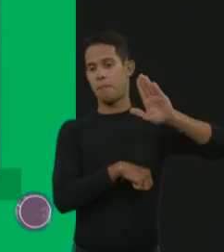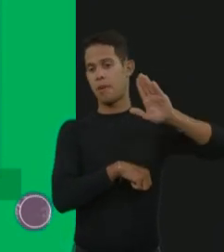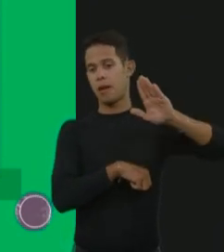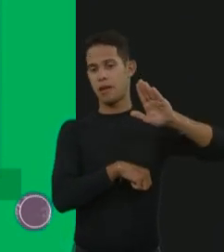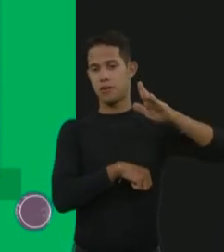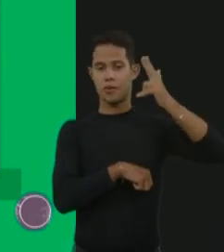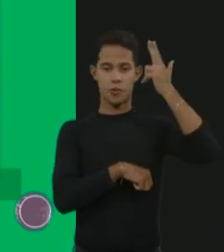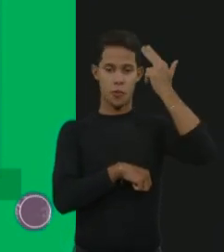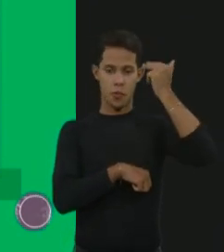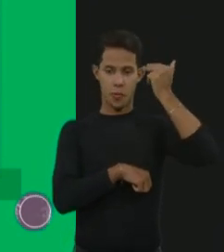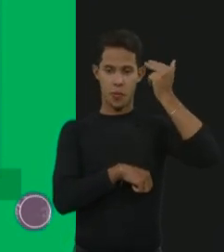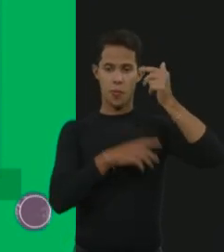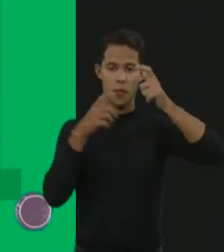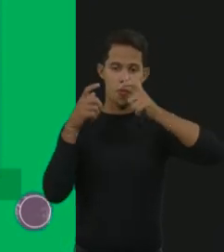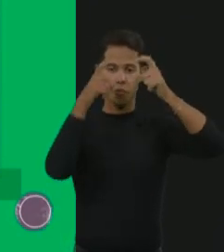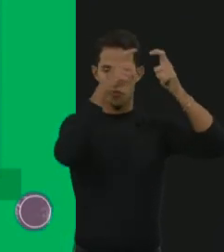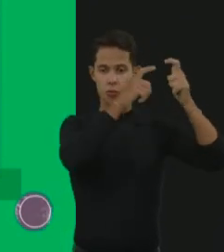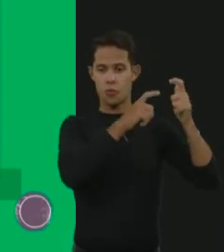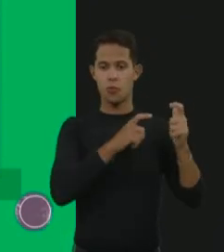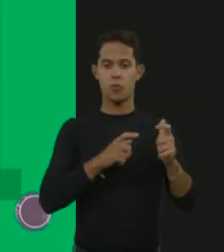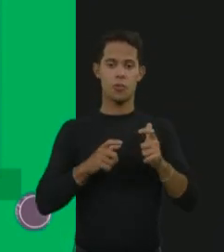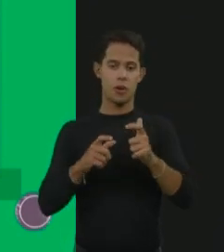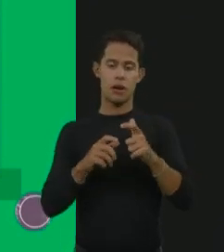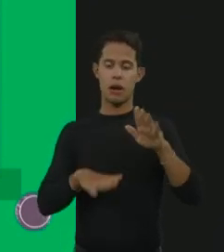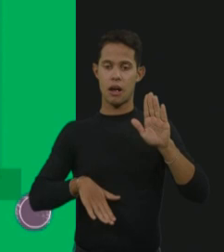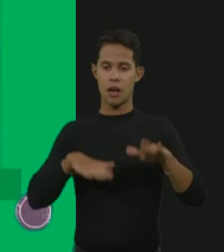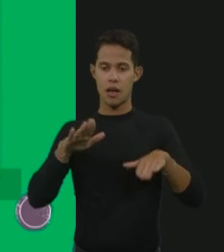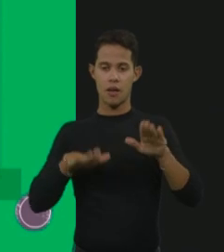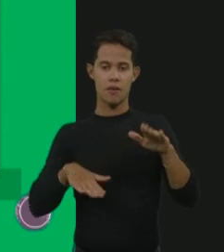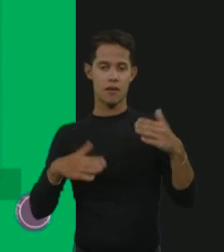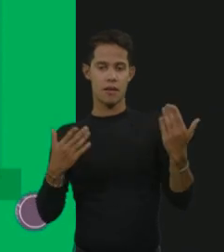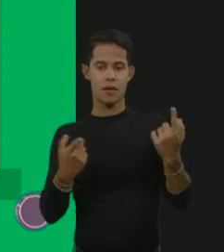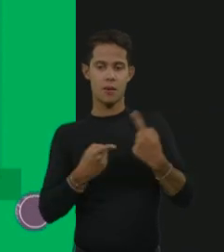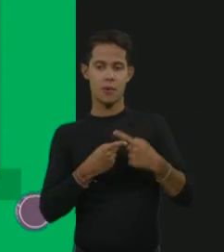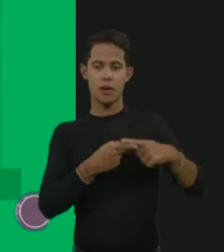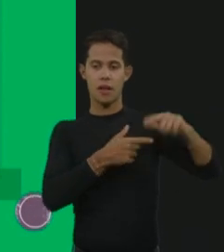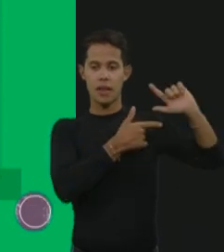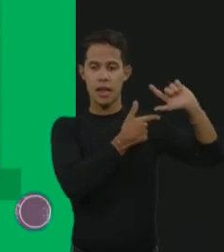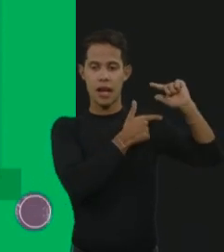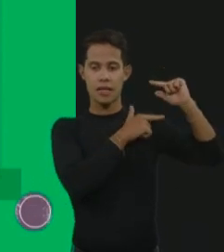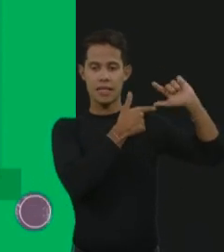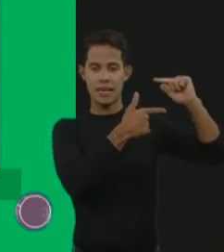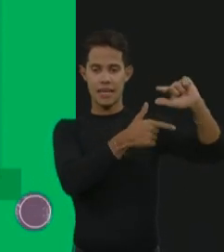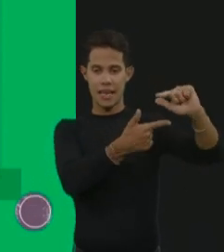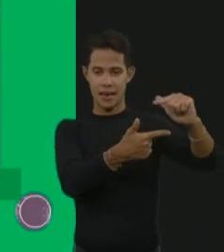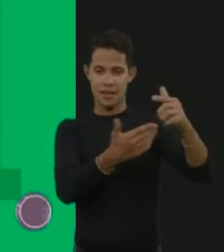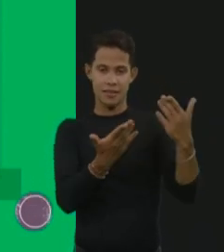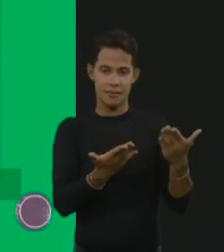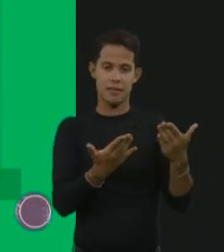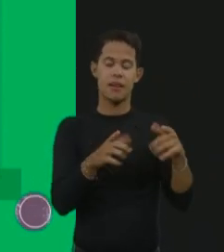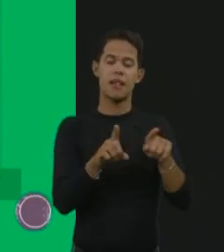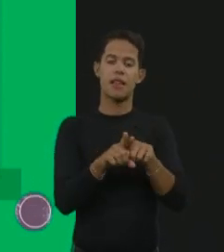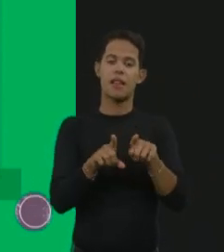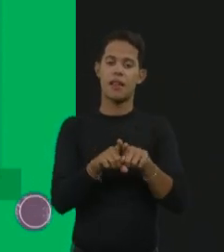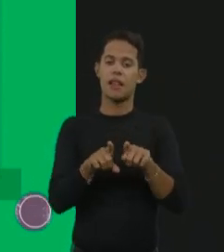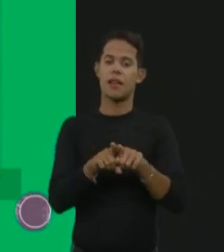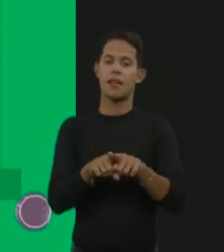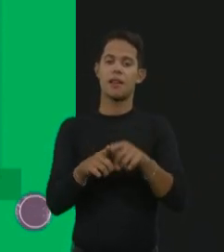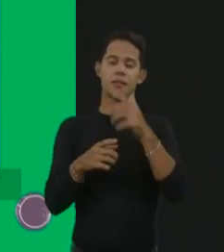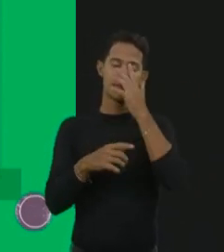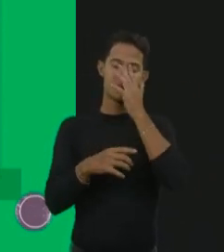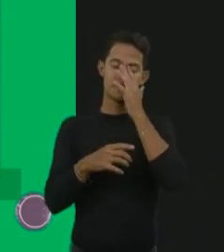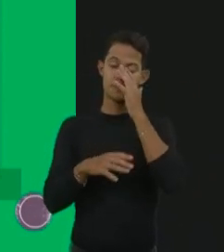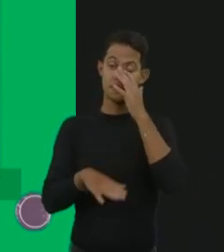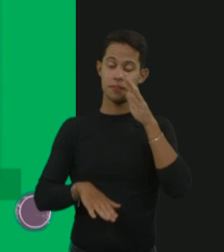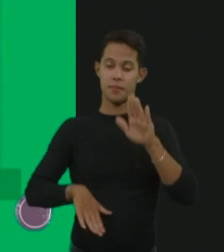pela questão caucasiana, né? Das nossas descendências aqui, né? A fenilcetonúria, por outro lado, pode ser